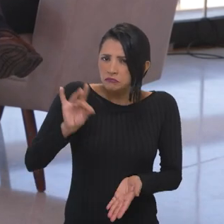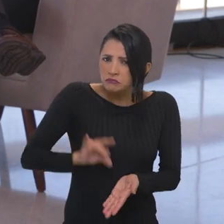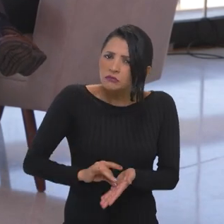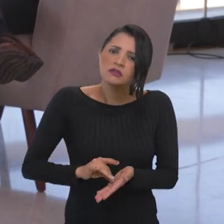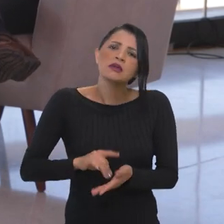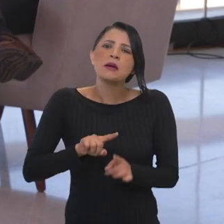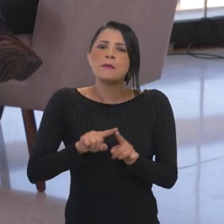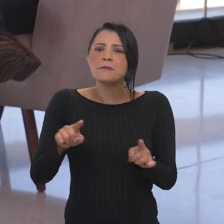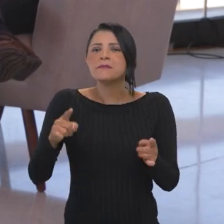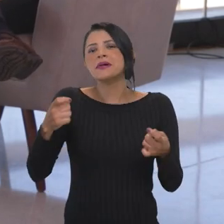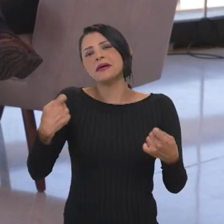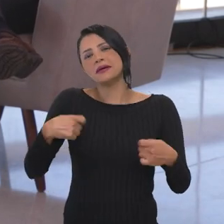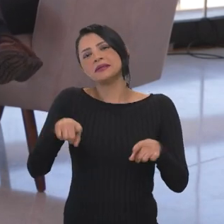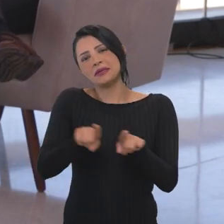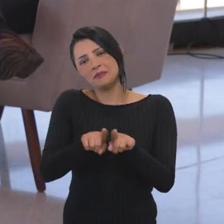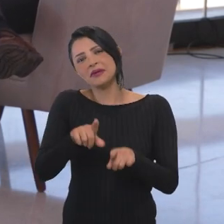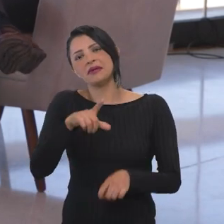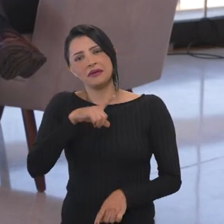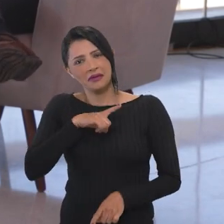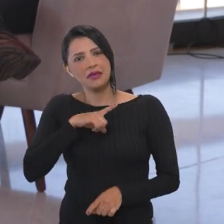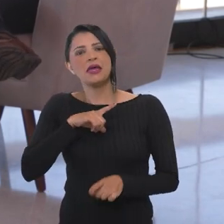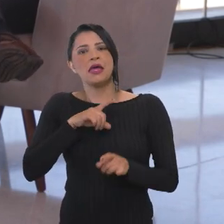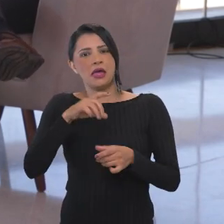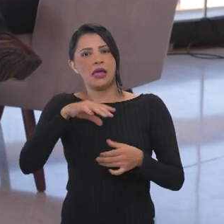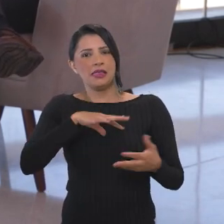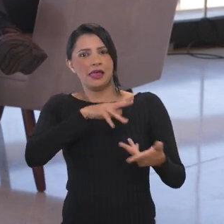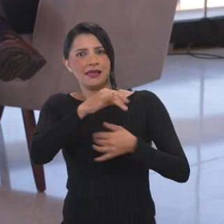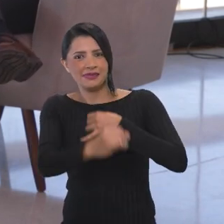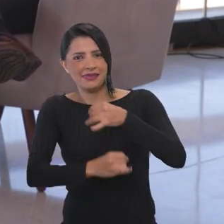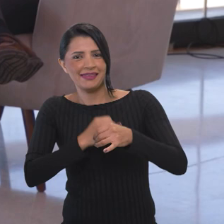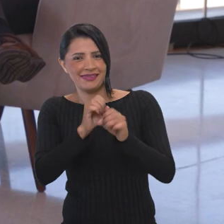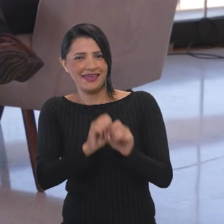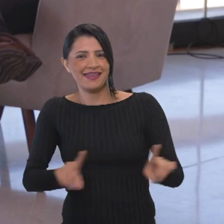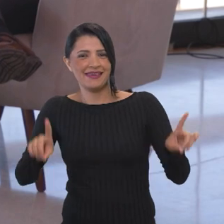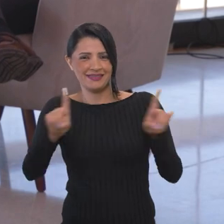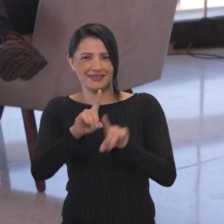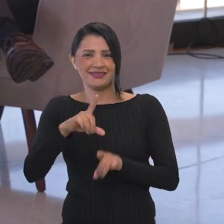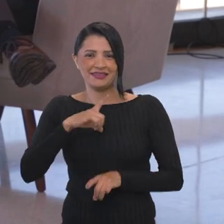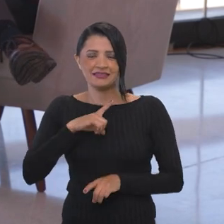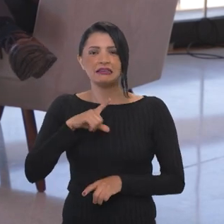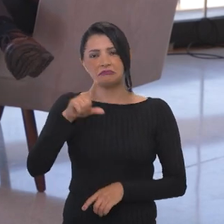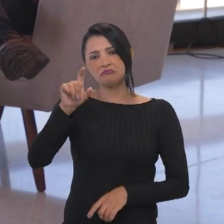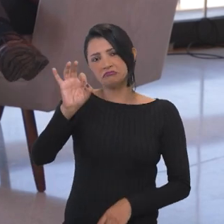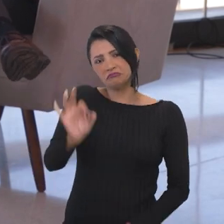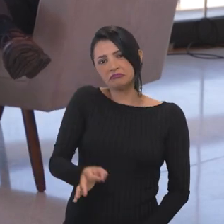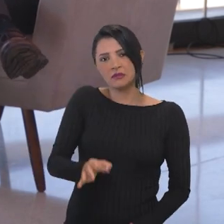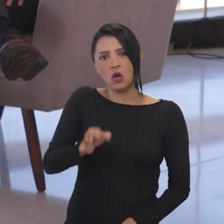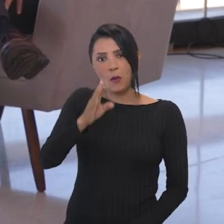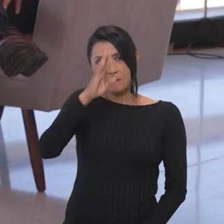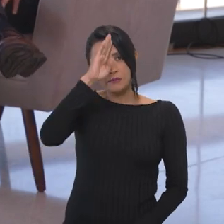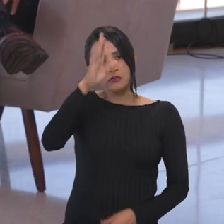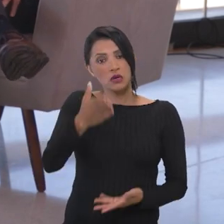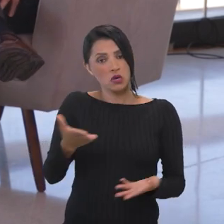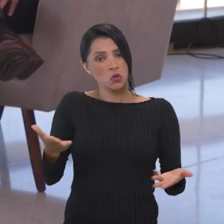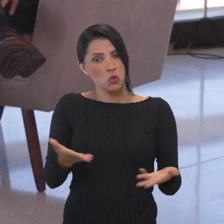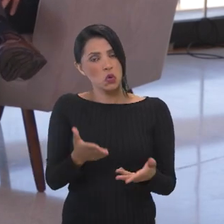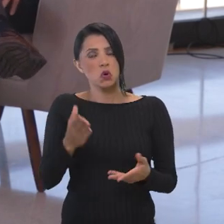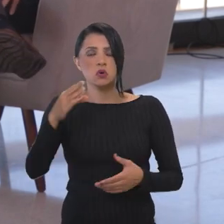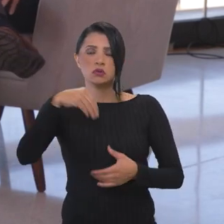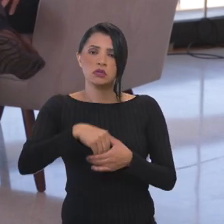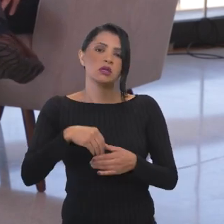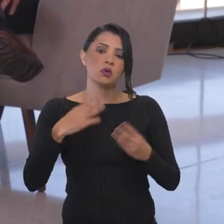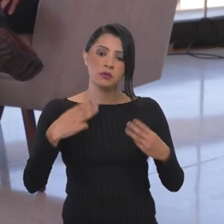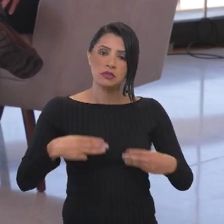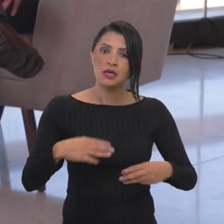concretos na realidade, mas que também tem no mundo digital. Exato. Por exemplo, o principal hoje em dia até tem sido,